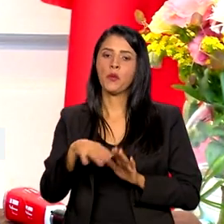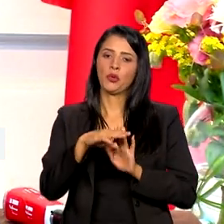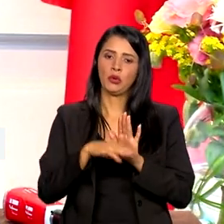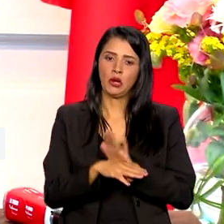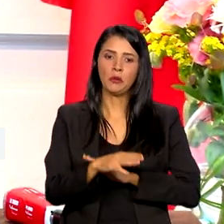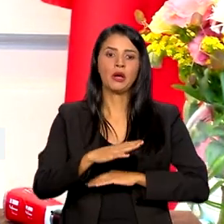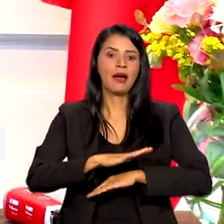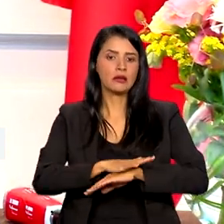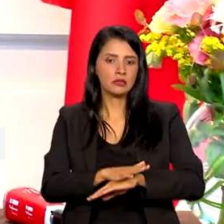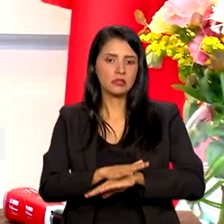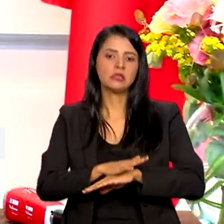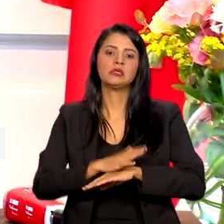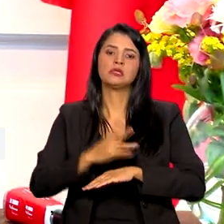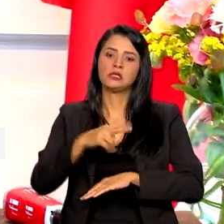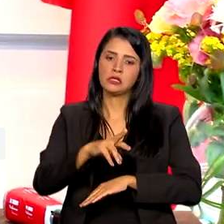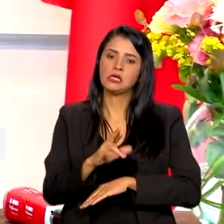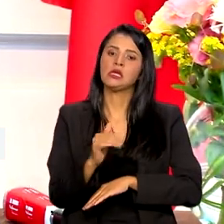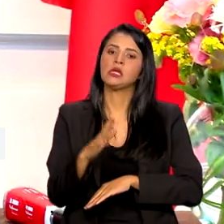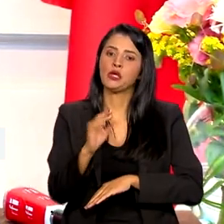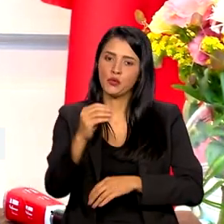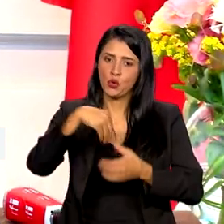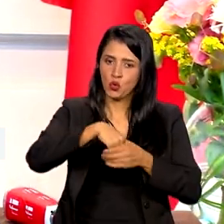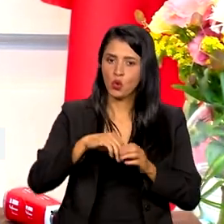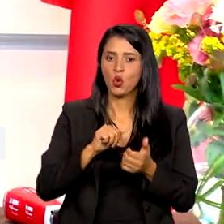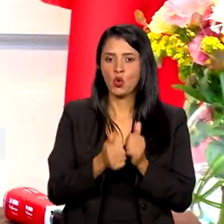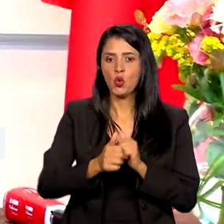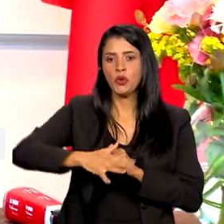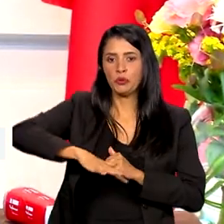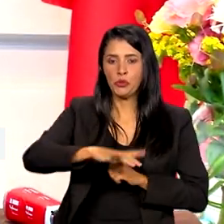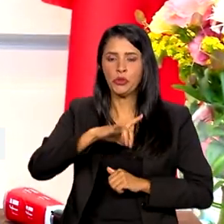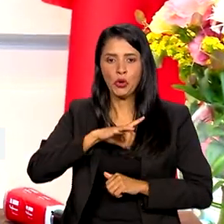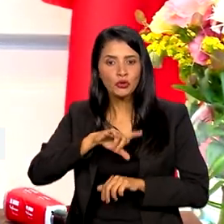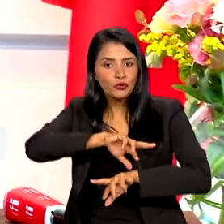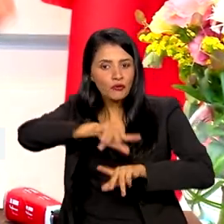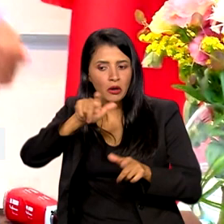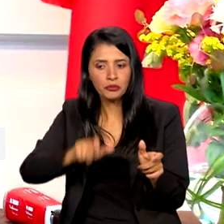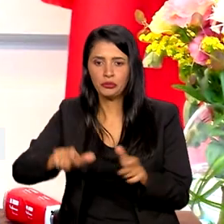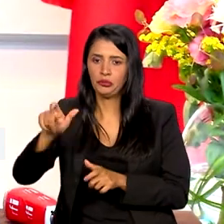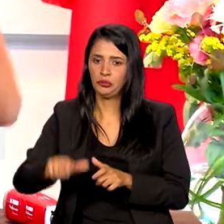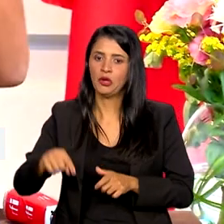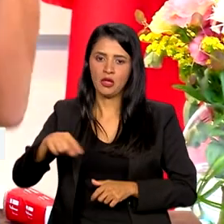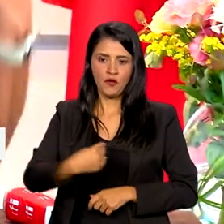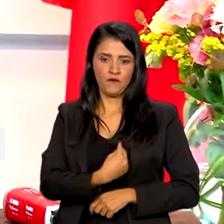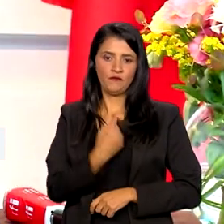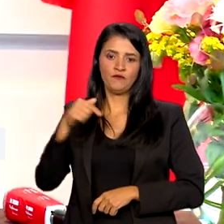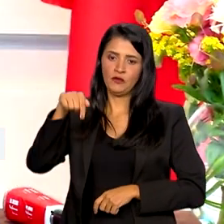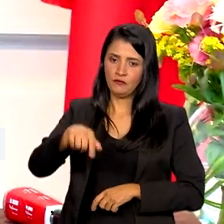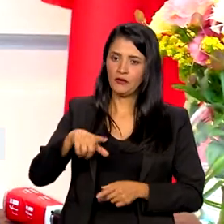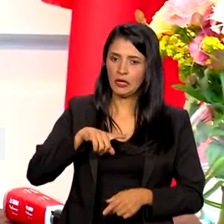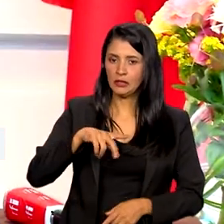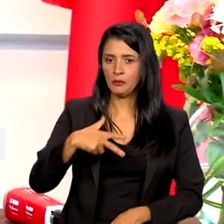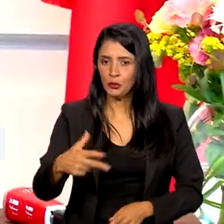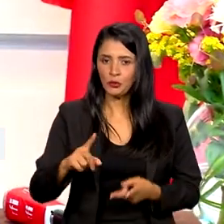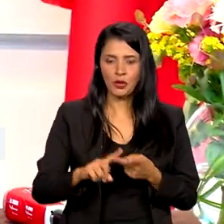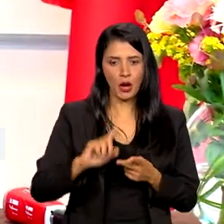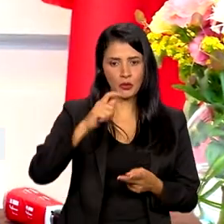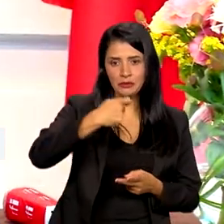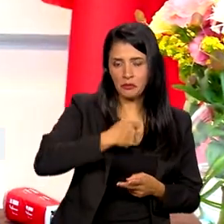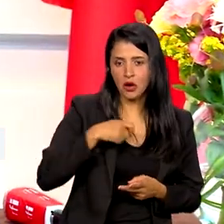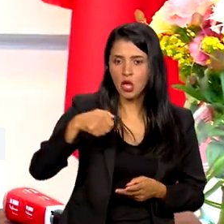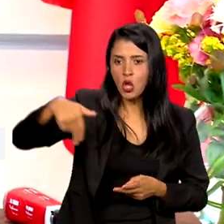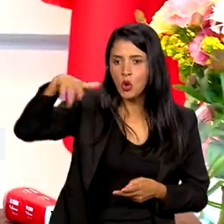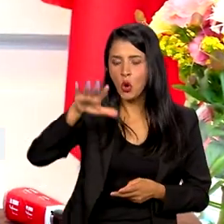esporte, visto que a gente tem tantos atletas brasileiros e brasileiras que vivem, tanto aqui na Espanha e na Europa como um todo, que têm